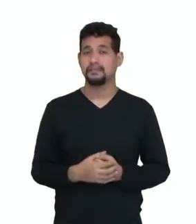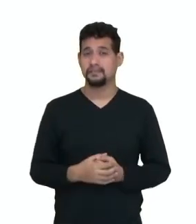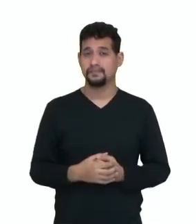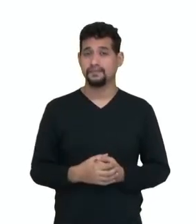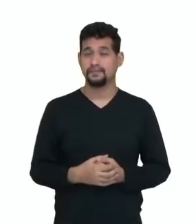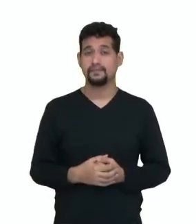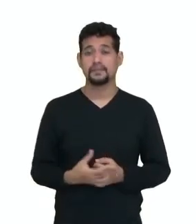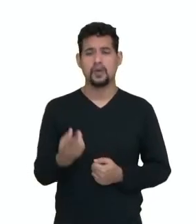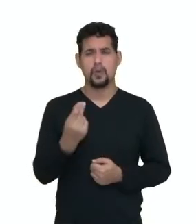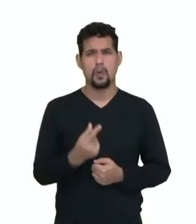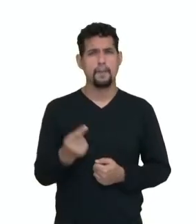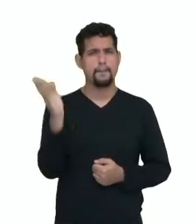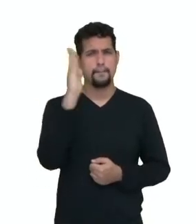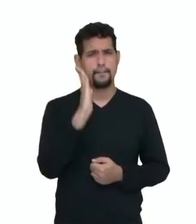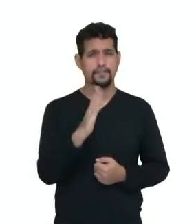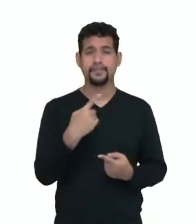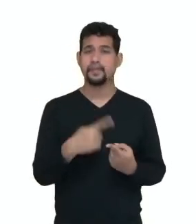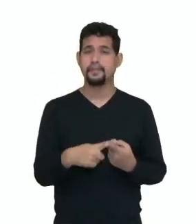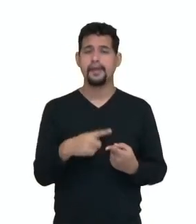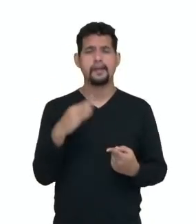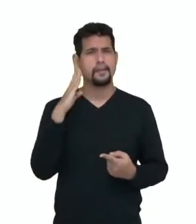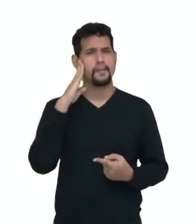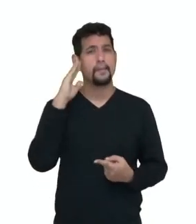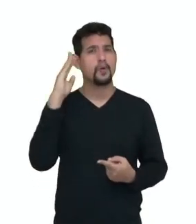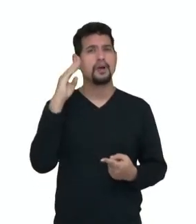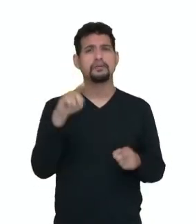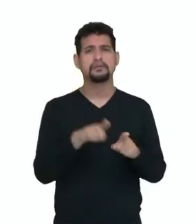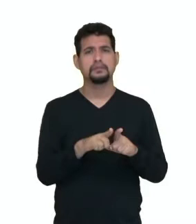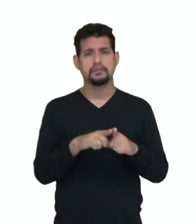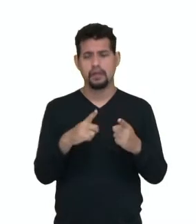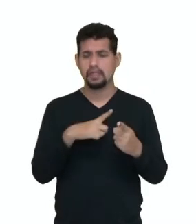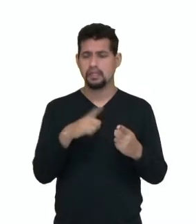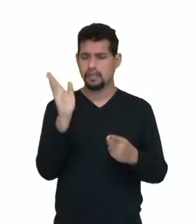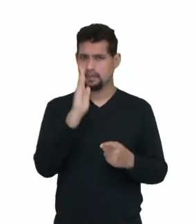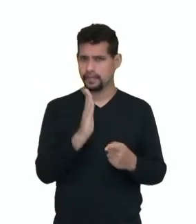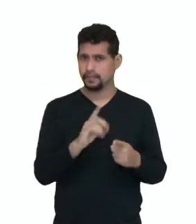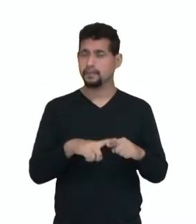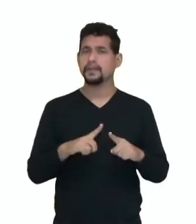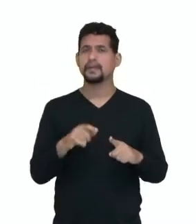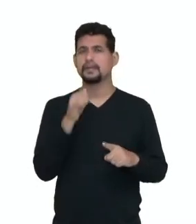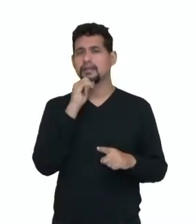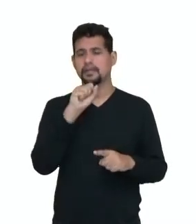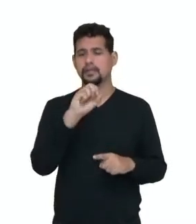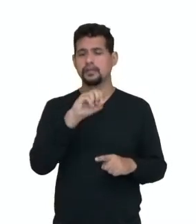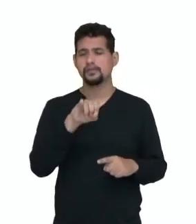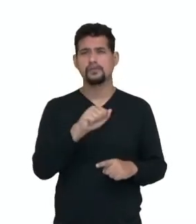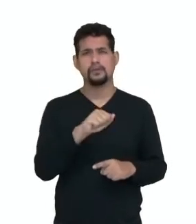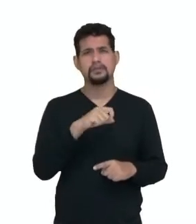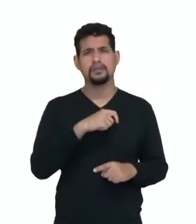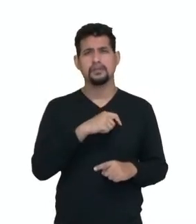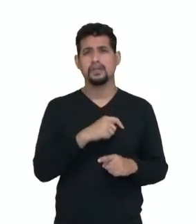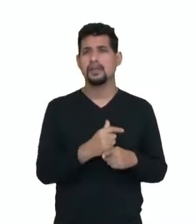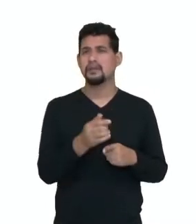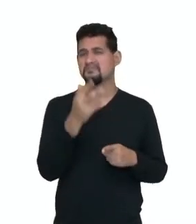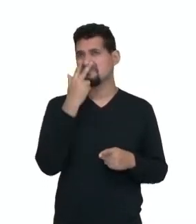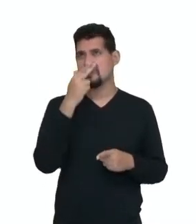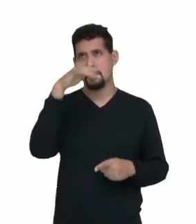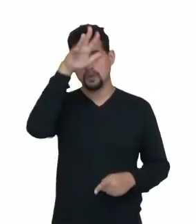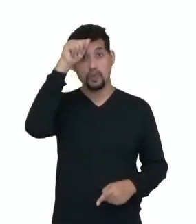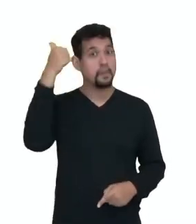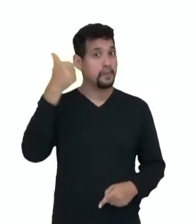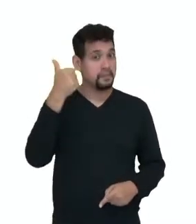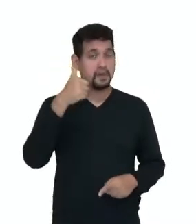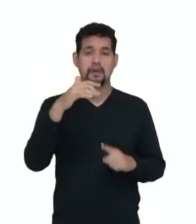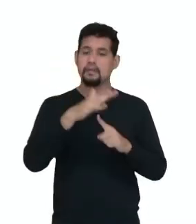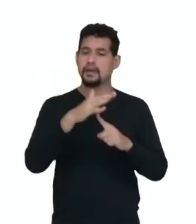economia do Brasil. Atualmente é o carro-chefe da produção agrícola brasileira. Então a soja corresponde ao Estado do Mato Grosso em primeiro lugar,